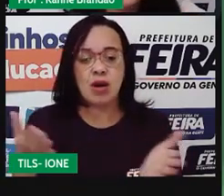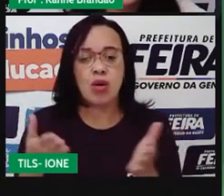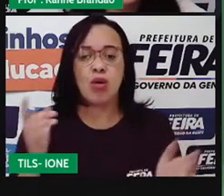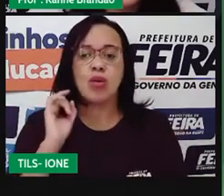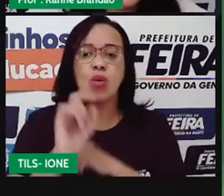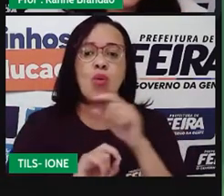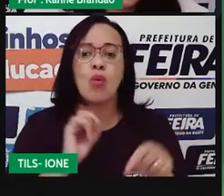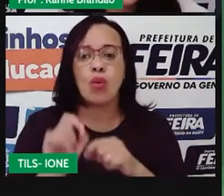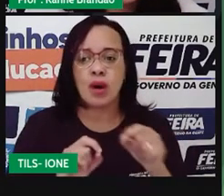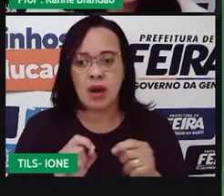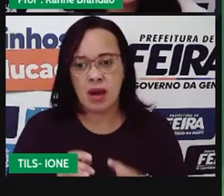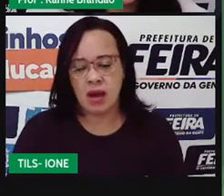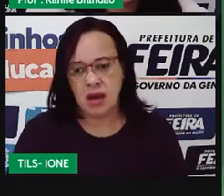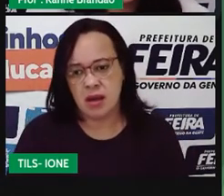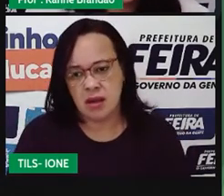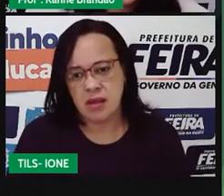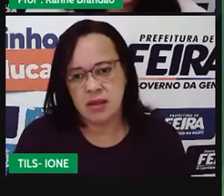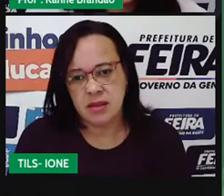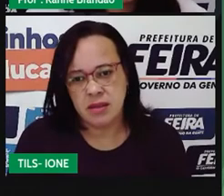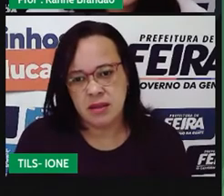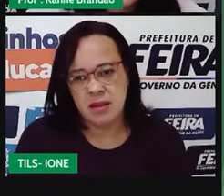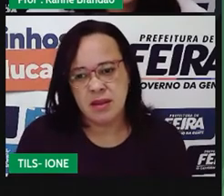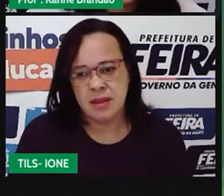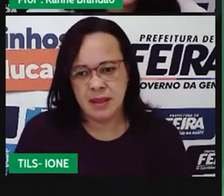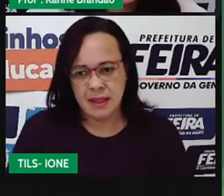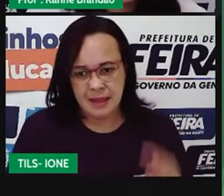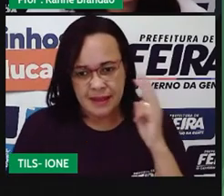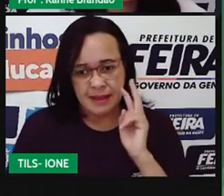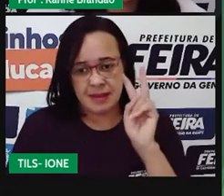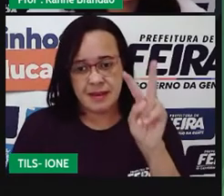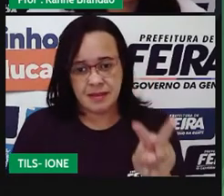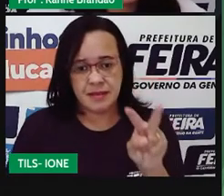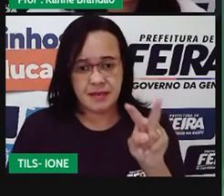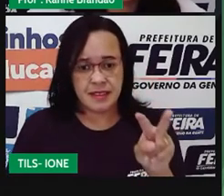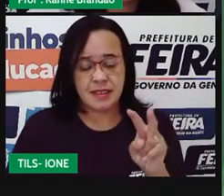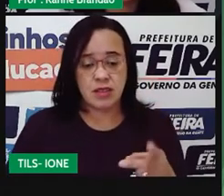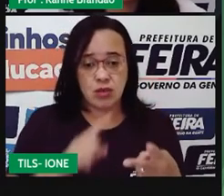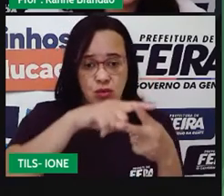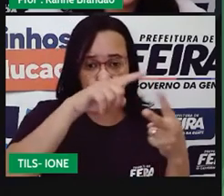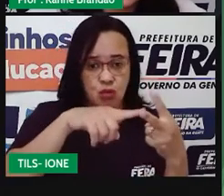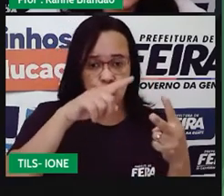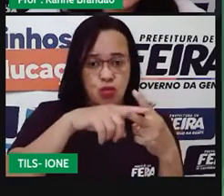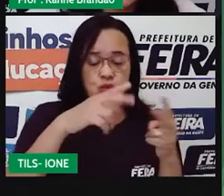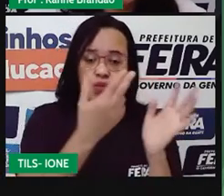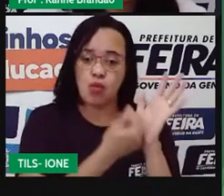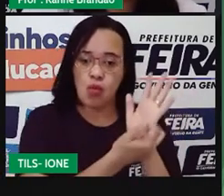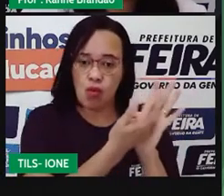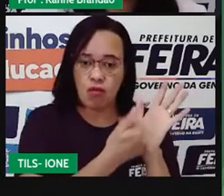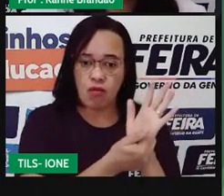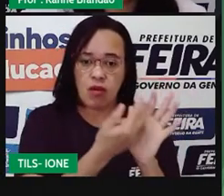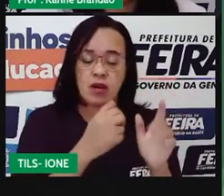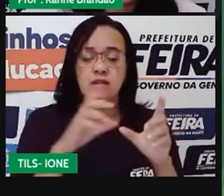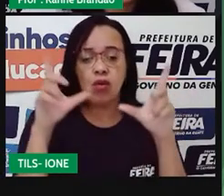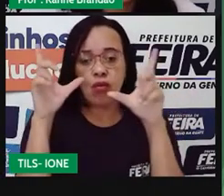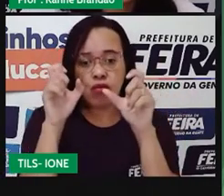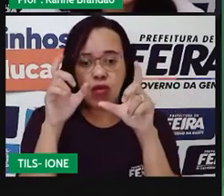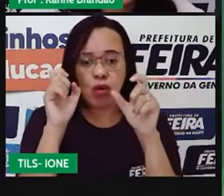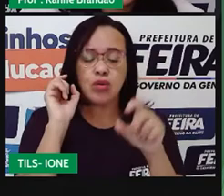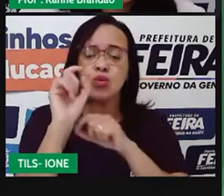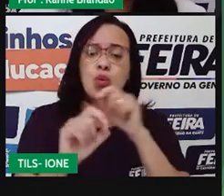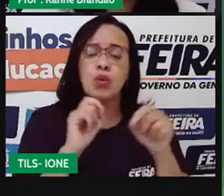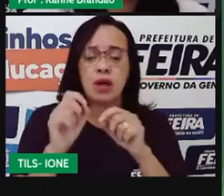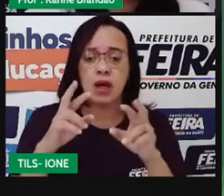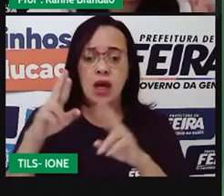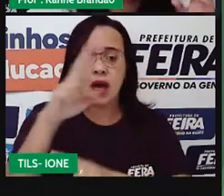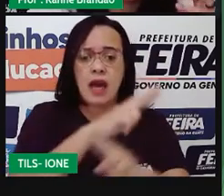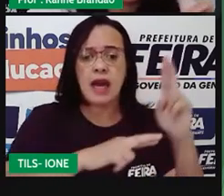Vamos lá. Olha aqui, ó. Essa imagem, né? Essas duas imagens, elas mostram aí a relação